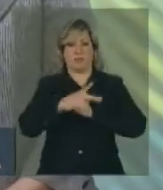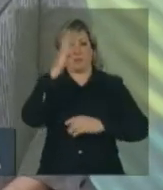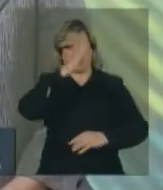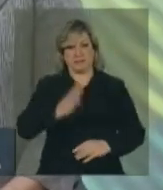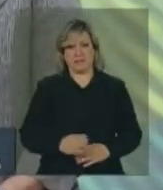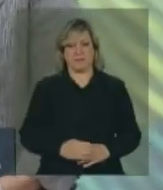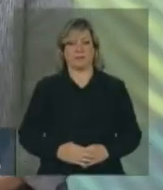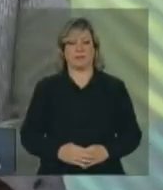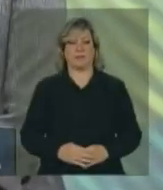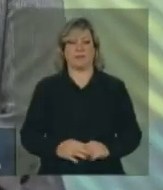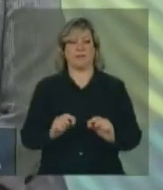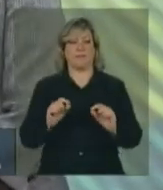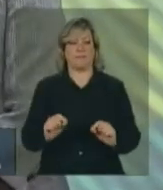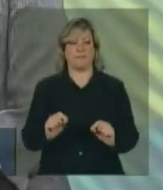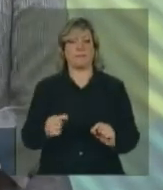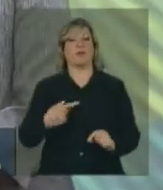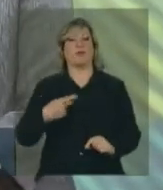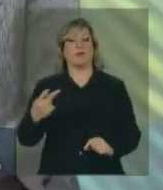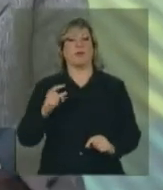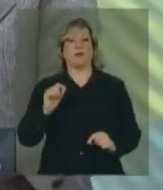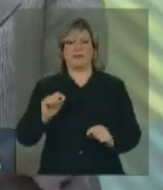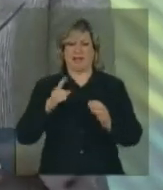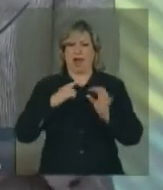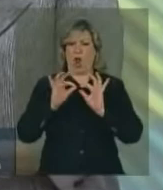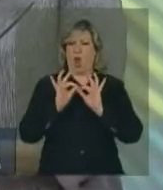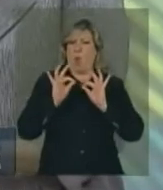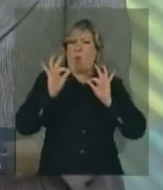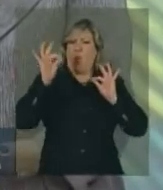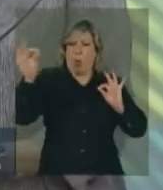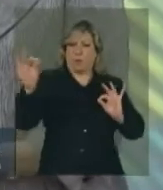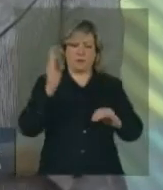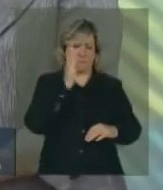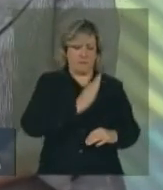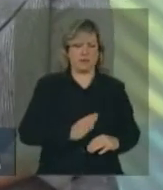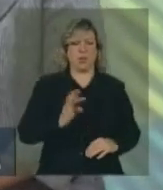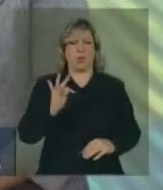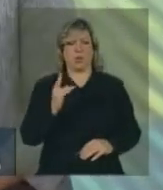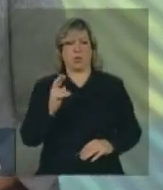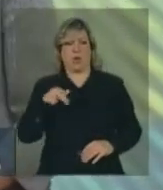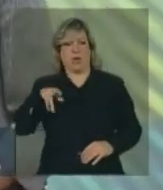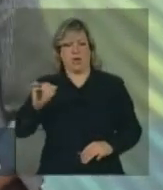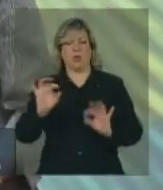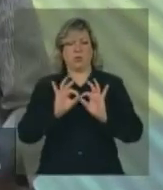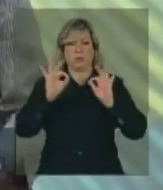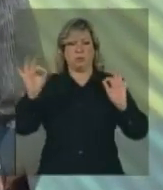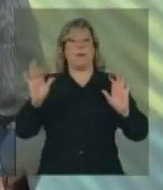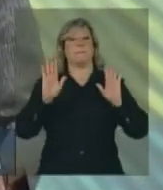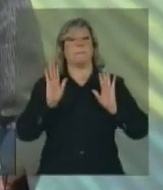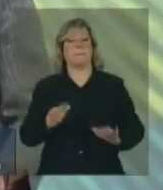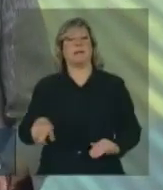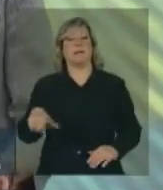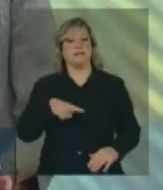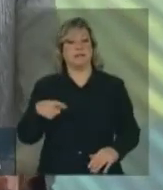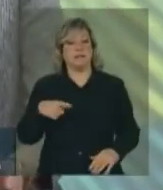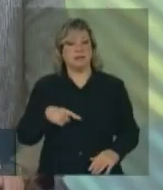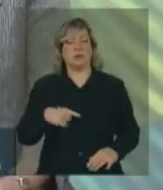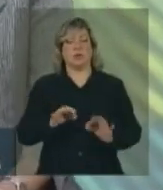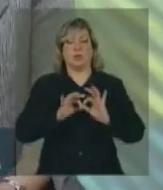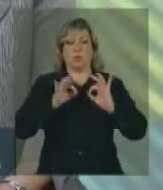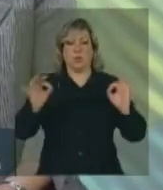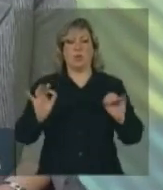separados geograficamente, nossa distância permite-nos